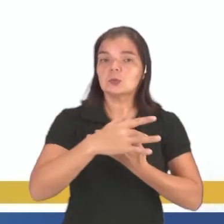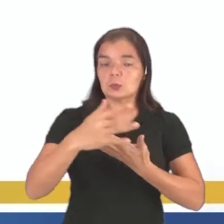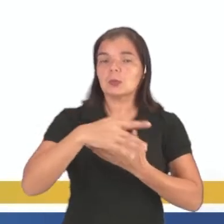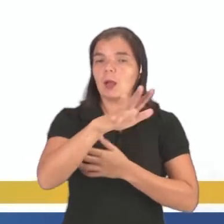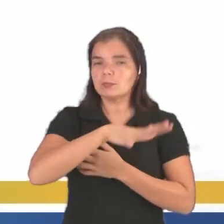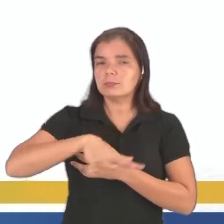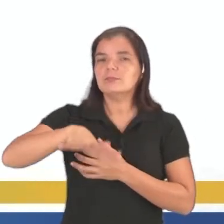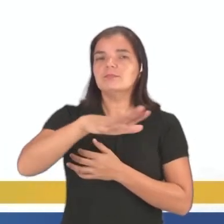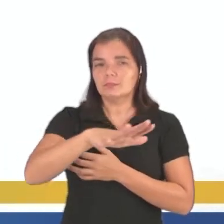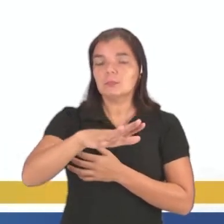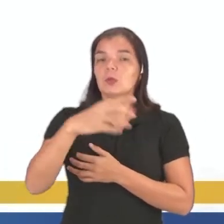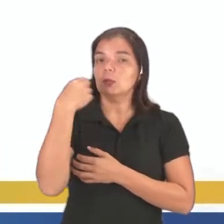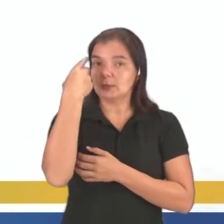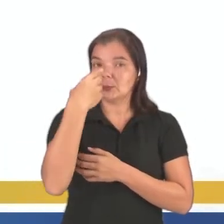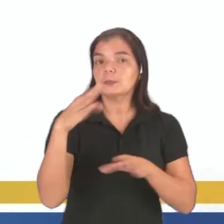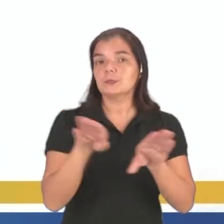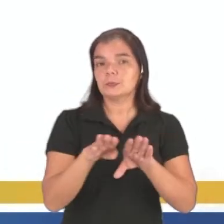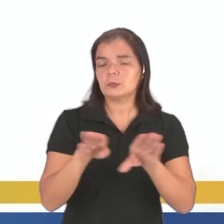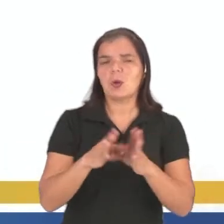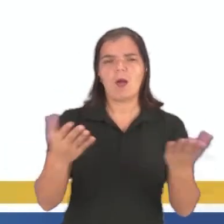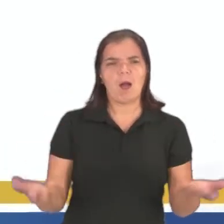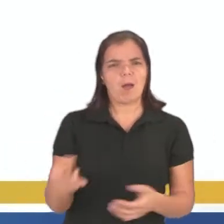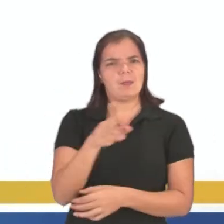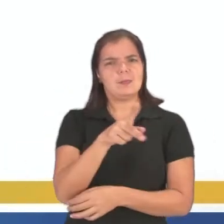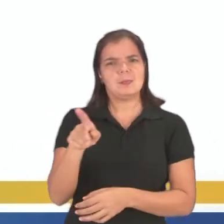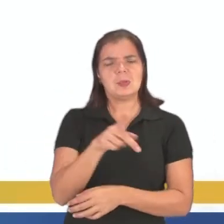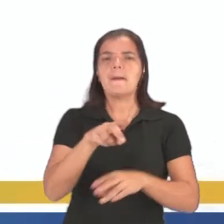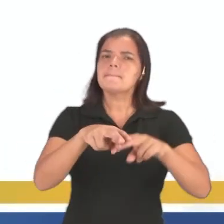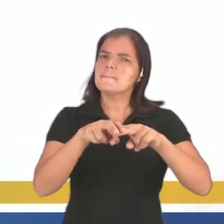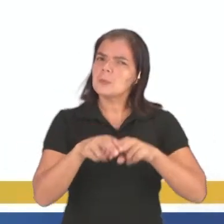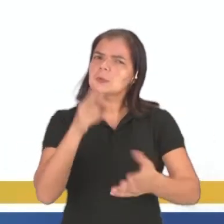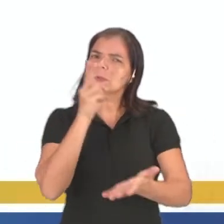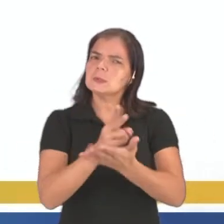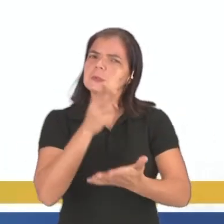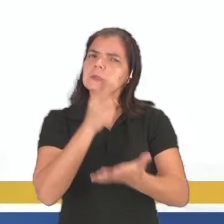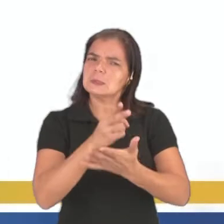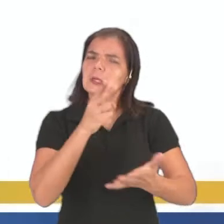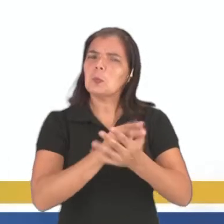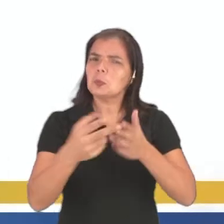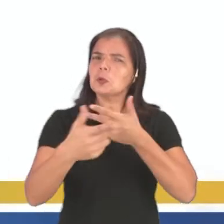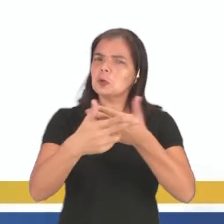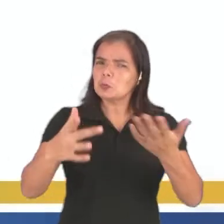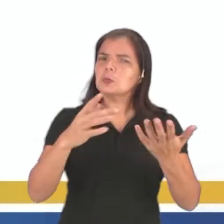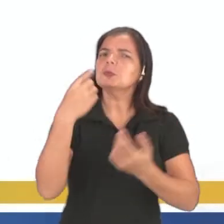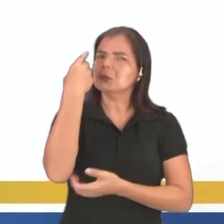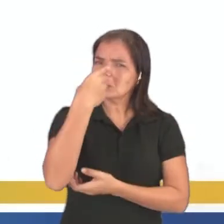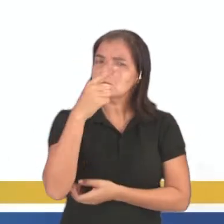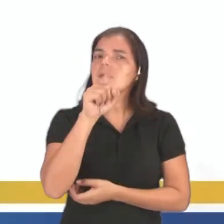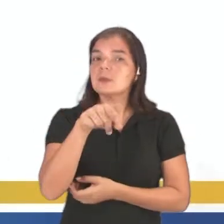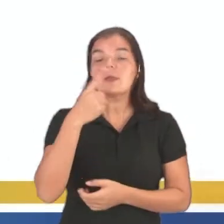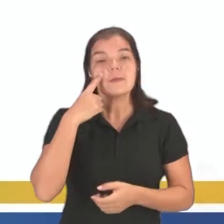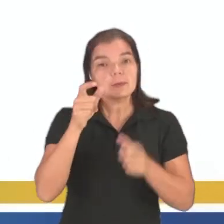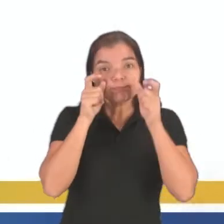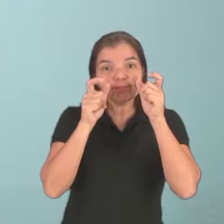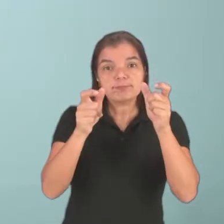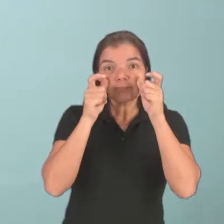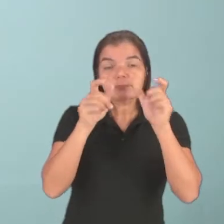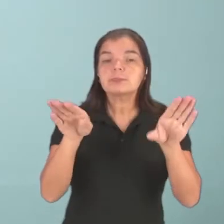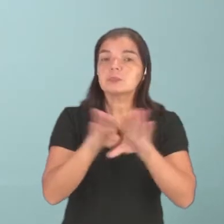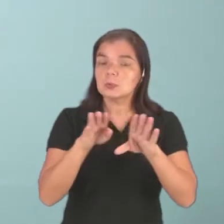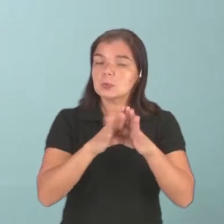sua grande maioria, em espanhol. Ah, professor, é por isso que sempre tem muita coisa em espanhol? Sim, pessoal. Se você prestar atenção,